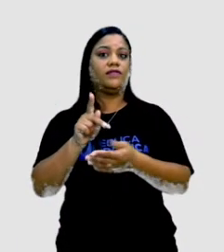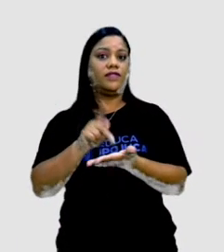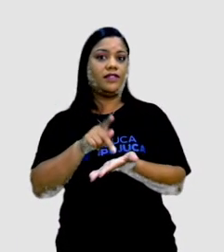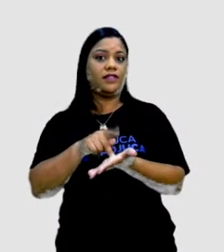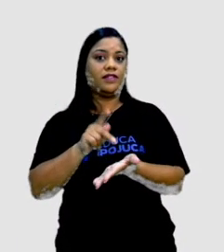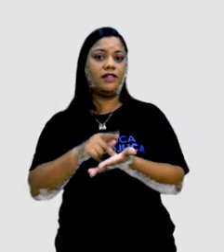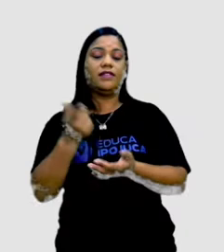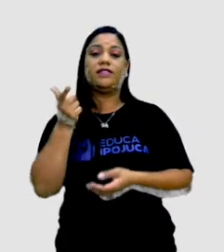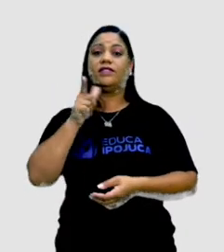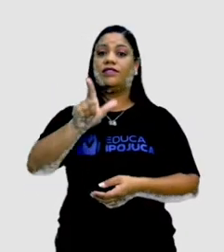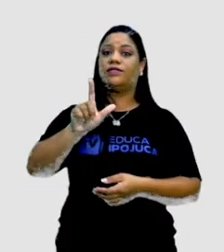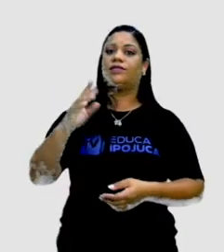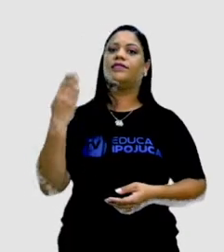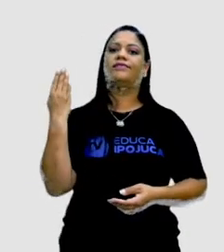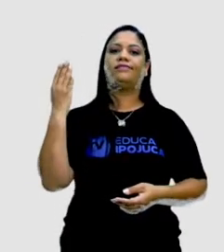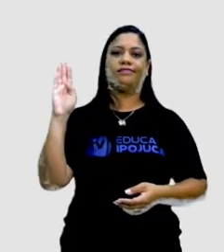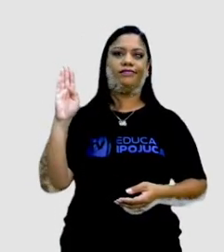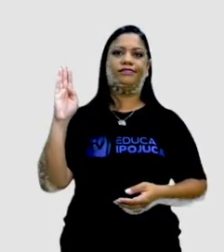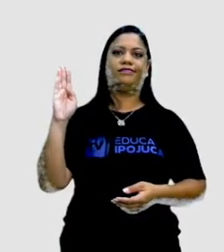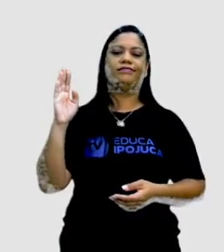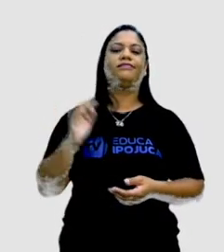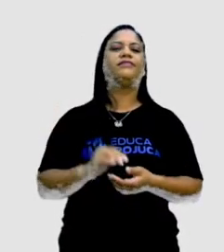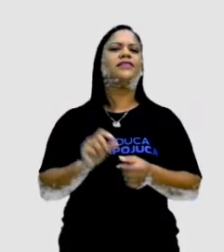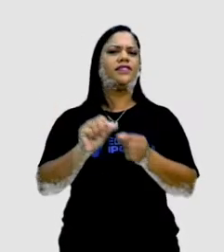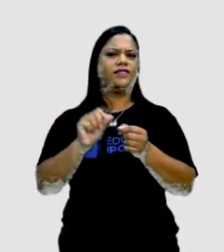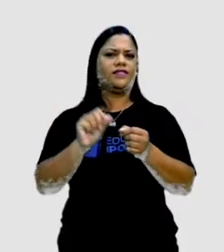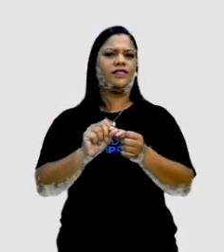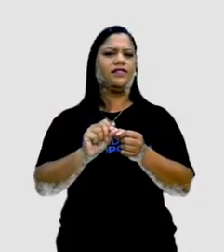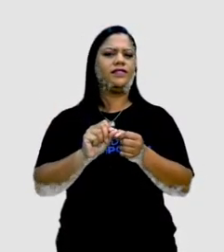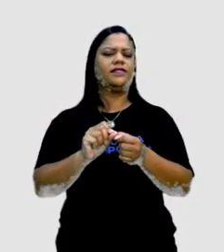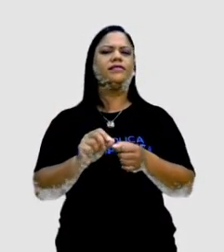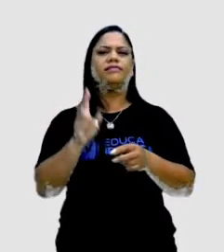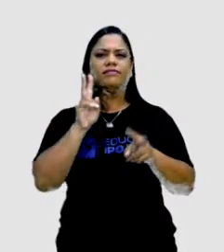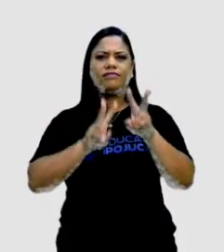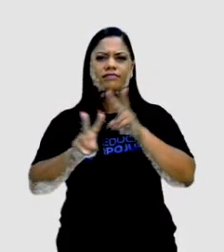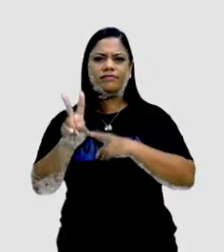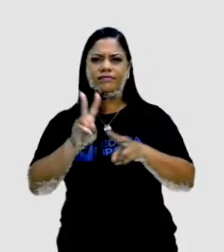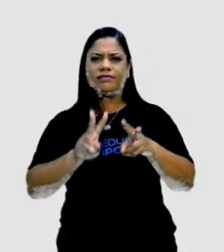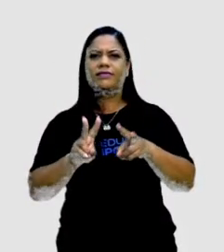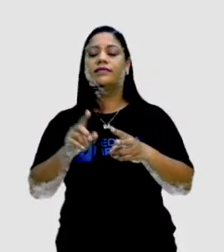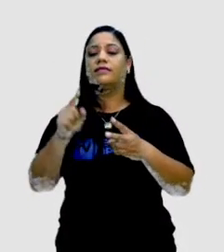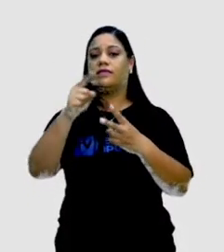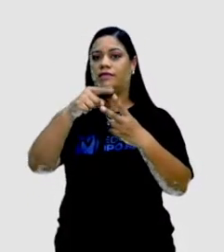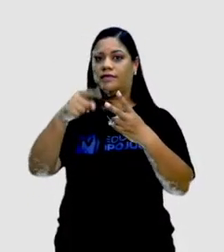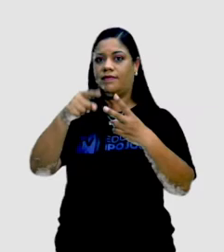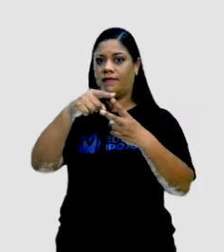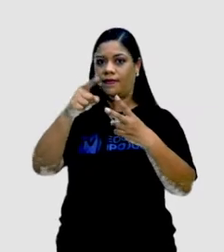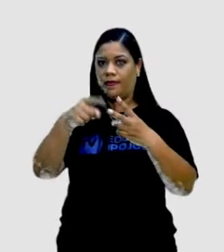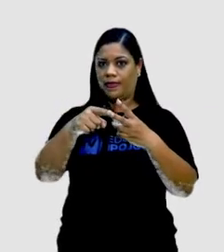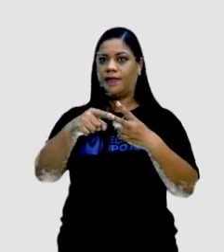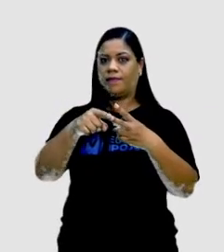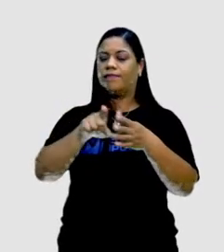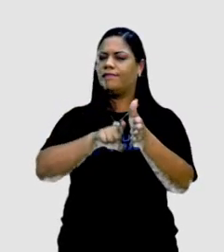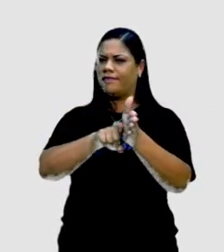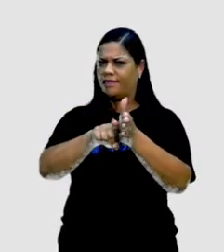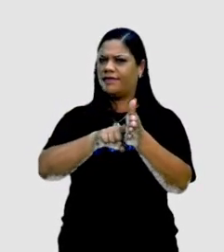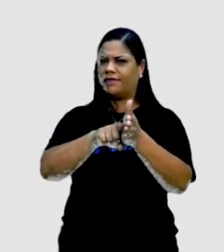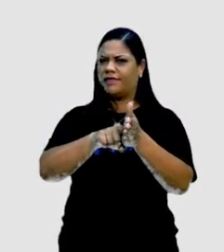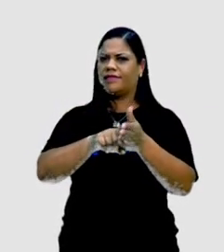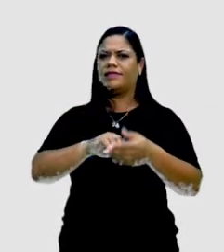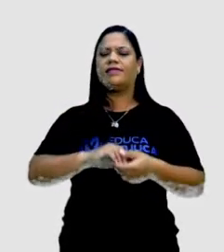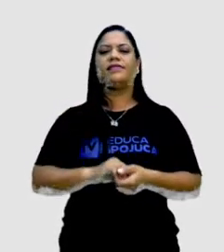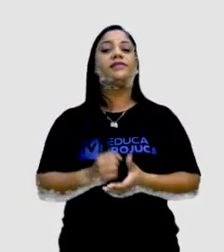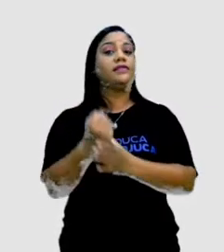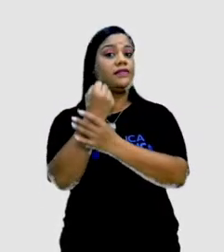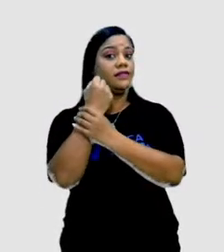e outras falsas. Faça uma pesquisa em ao menos duas fontes diferentes e